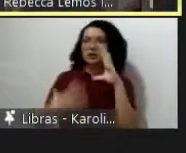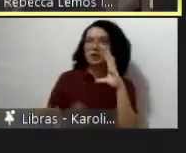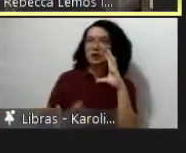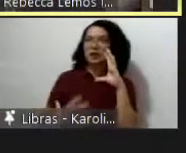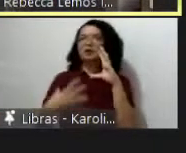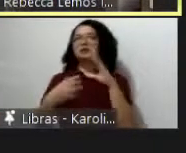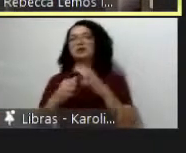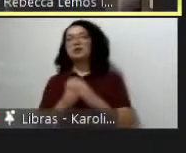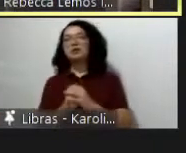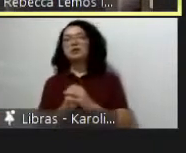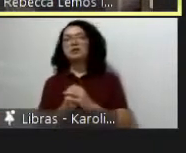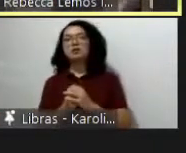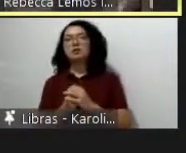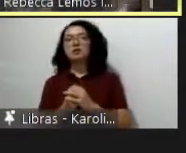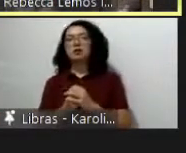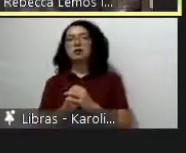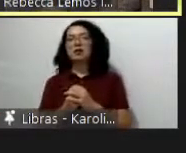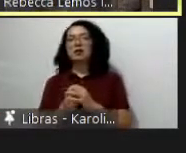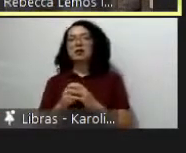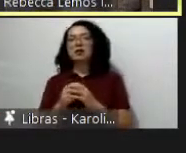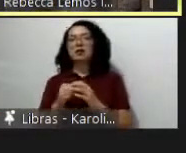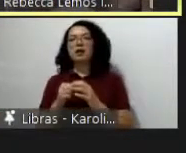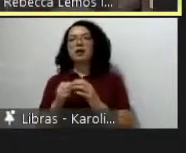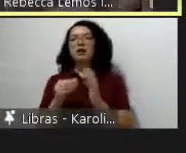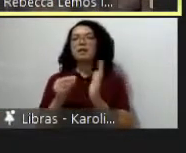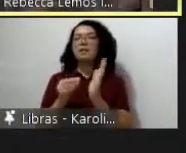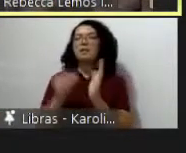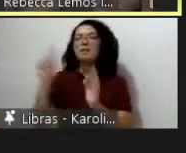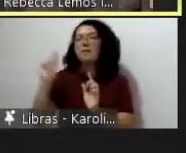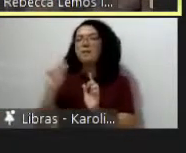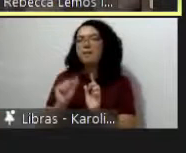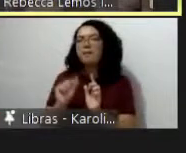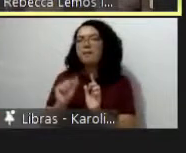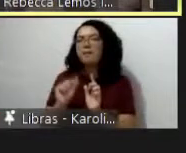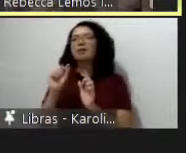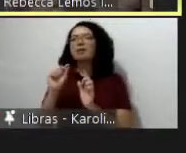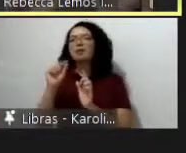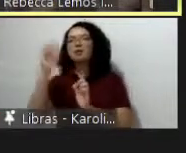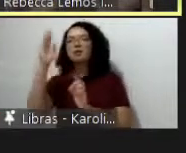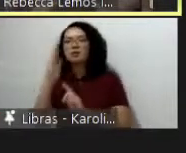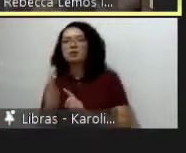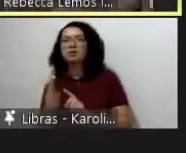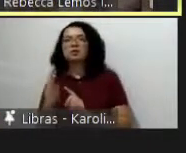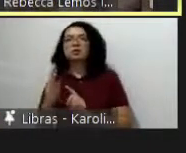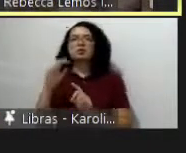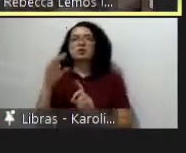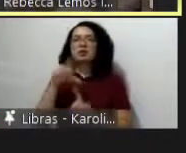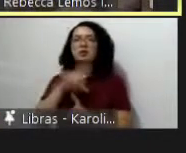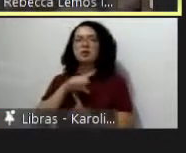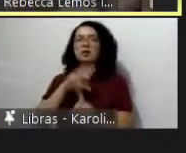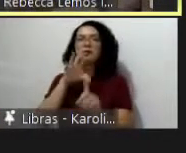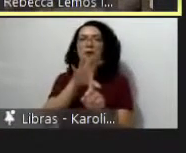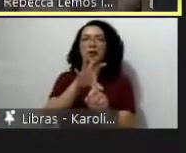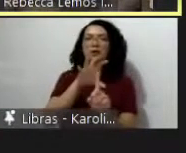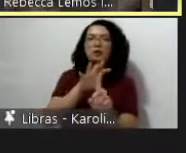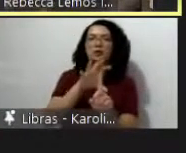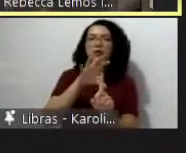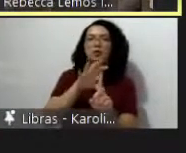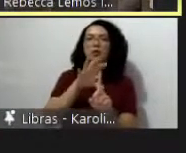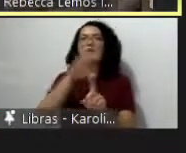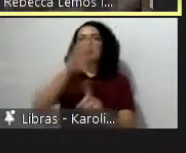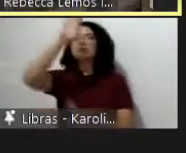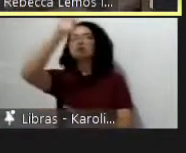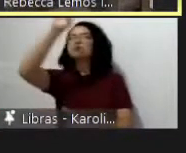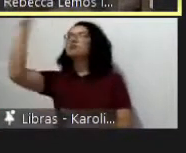regionais e menos nacionalistas uma interdisciplinaridade bastante forte onde os diversos campos podem